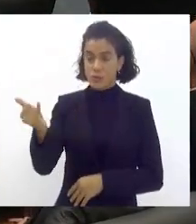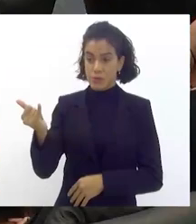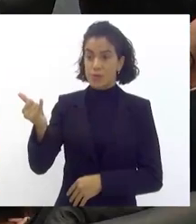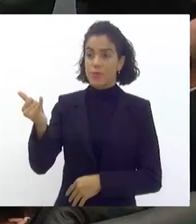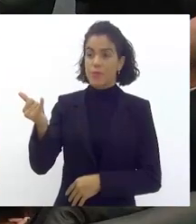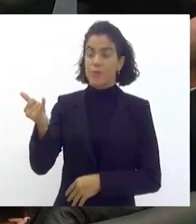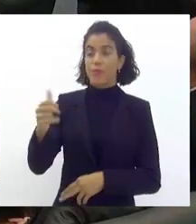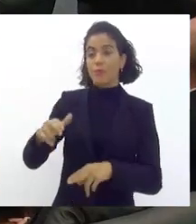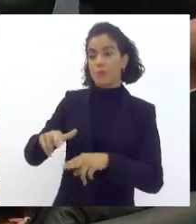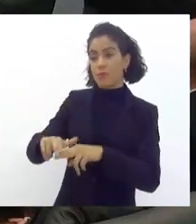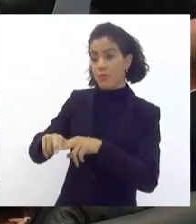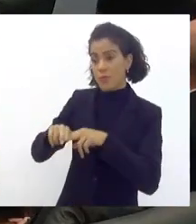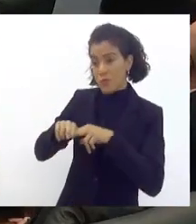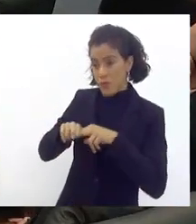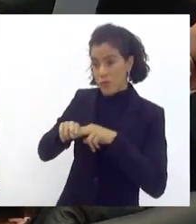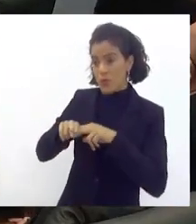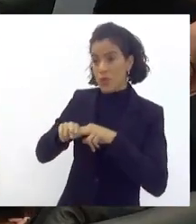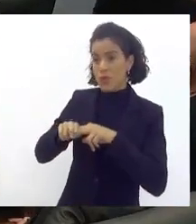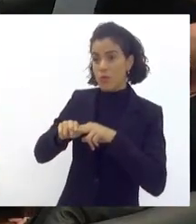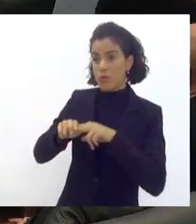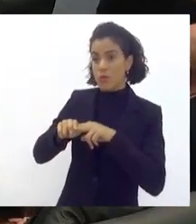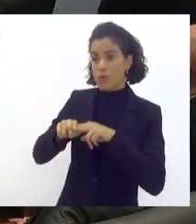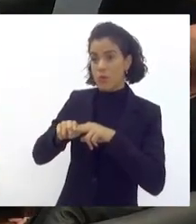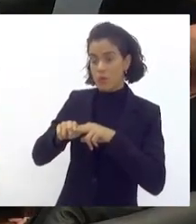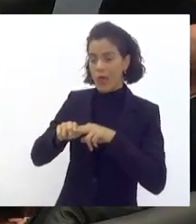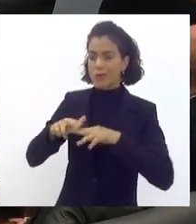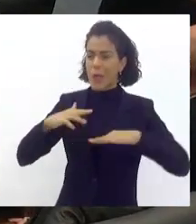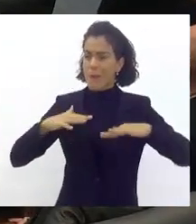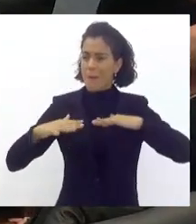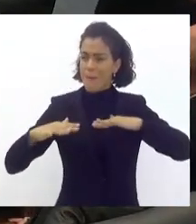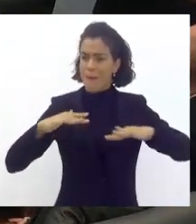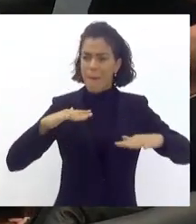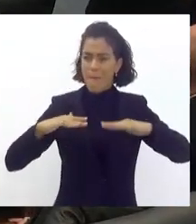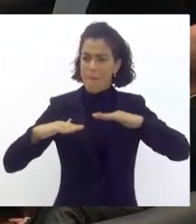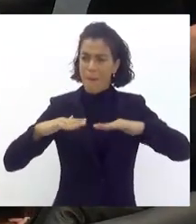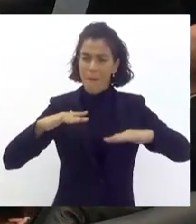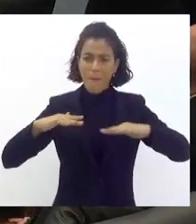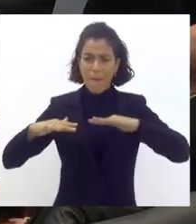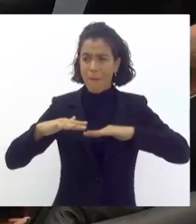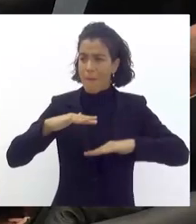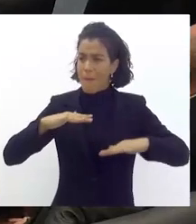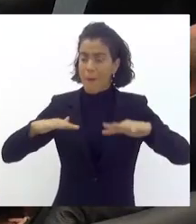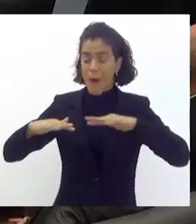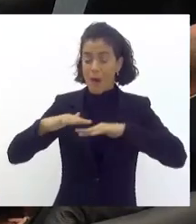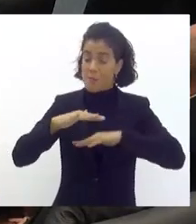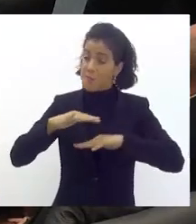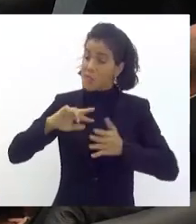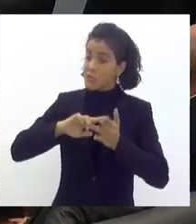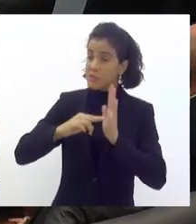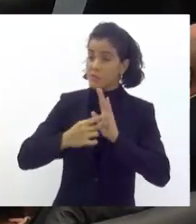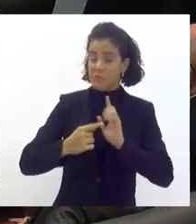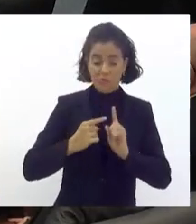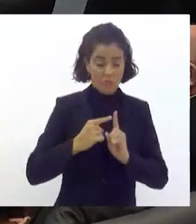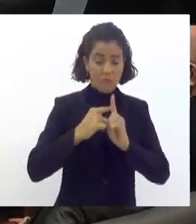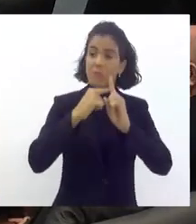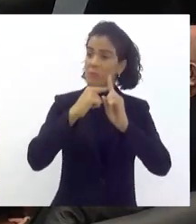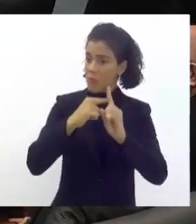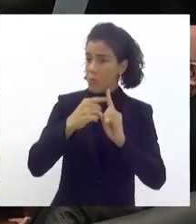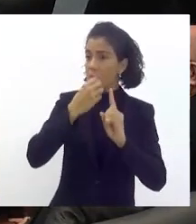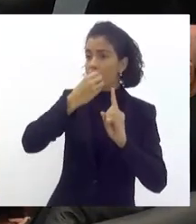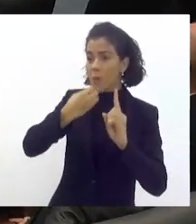dessa movimentação que fizemos ali, mas é um sinal positivo, porque